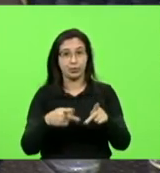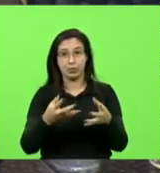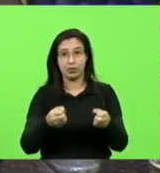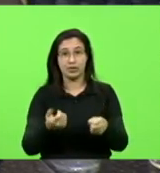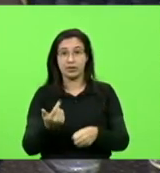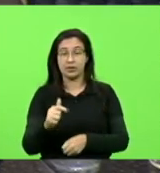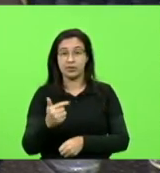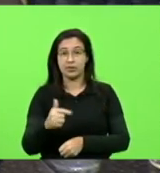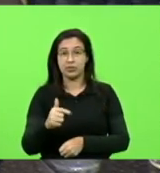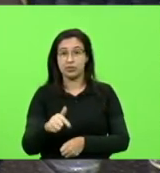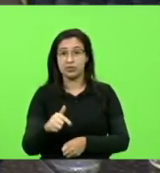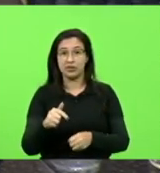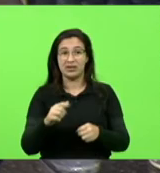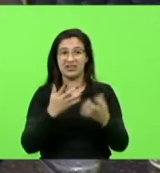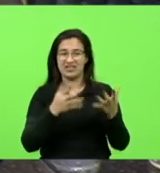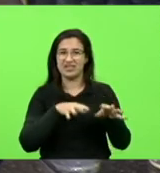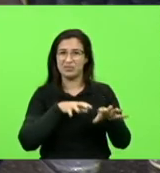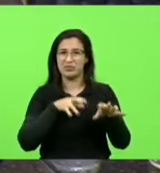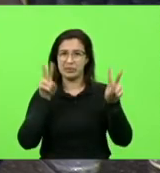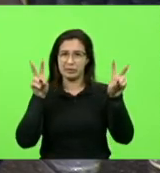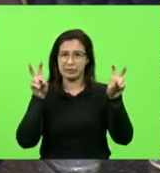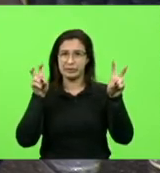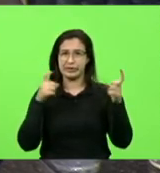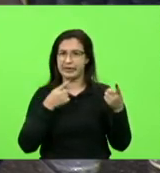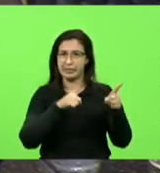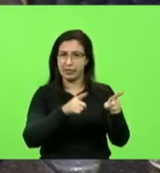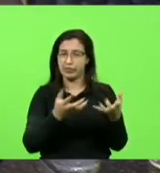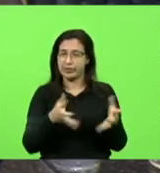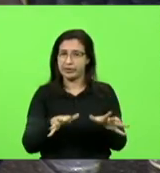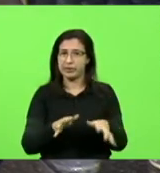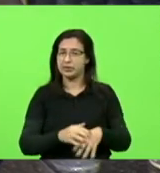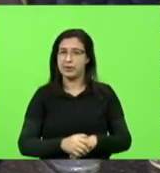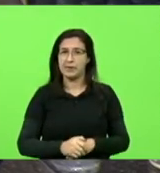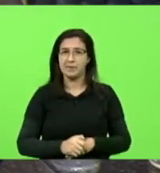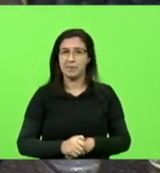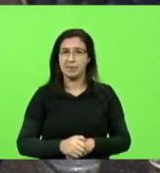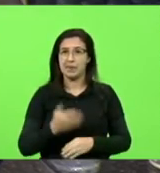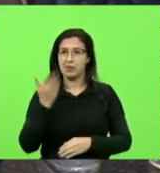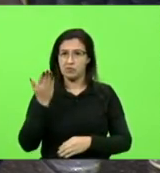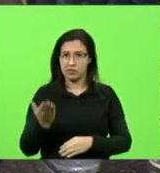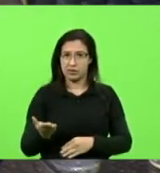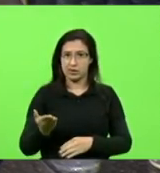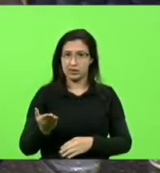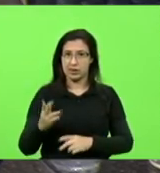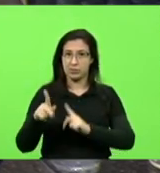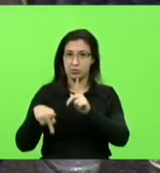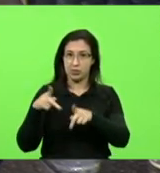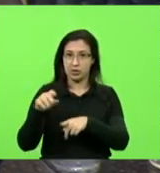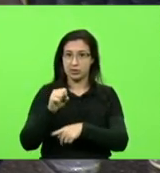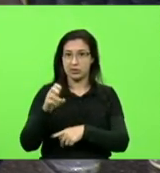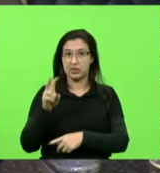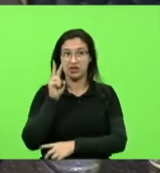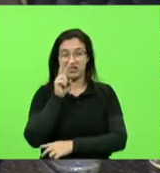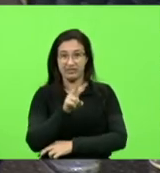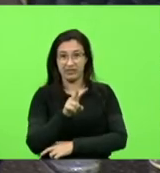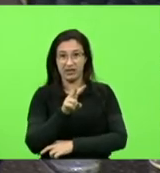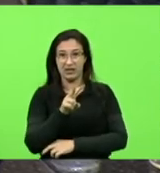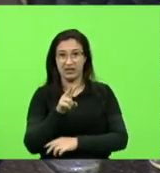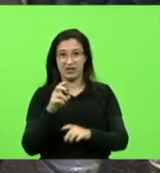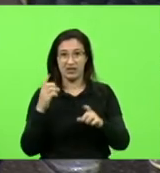esse tipo de movimento. E você, catarinense, que olha para esse tipo de cartaz aqui e não consegue,